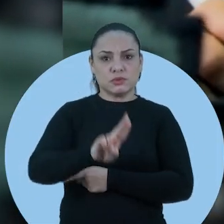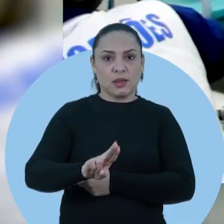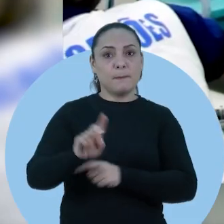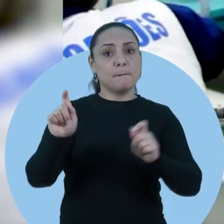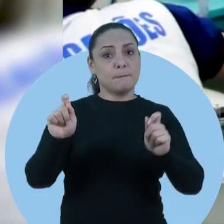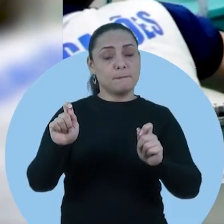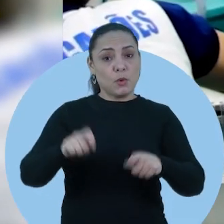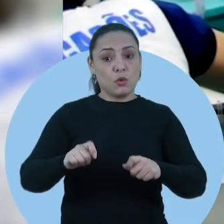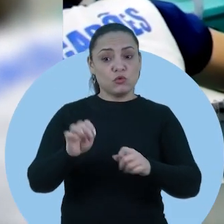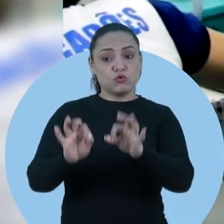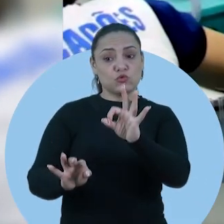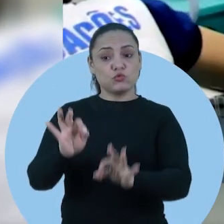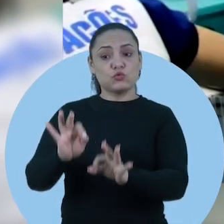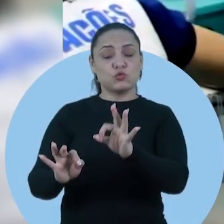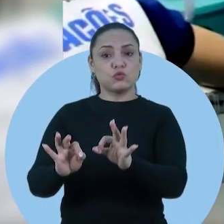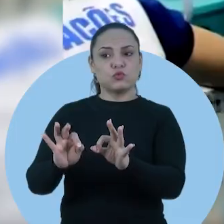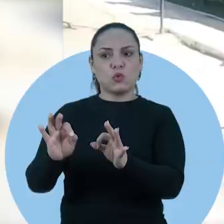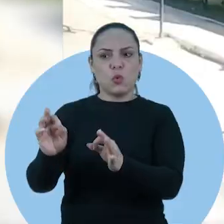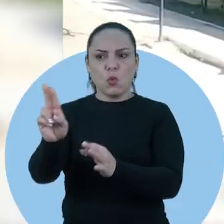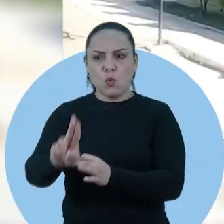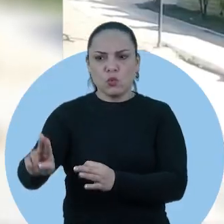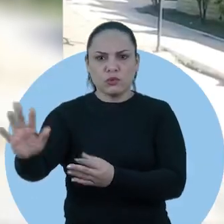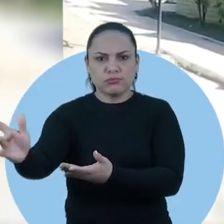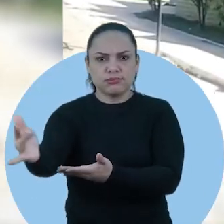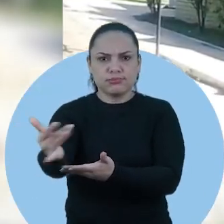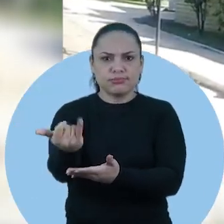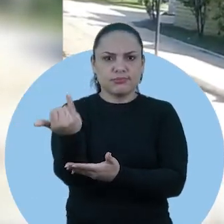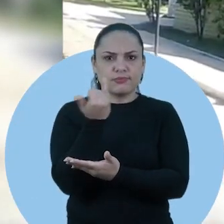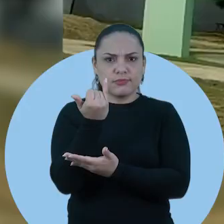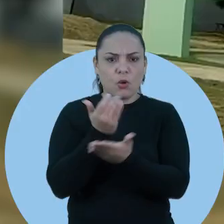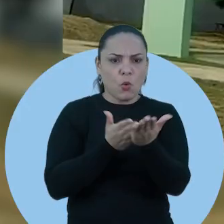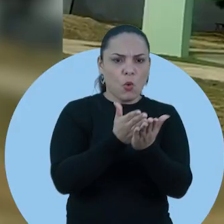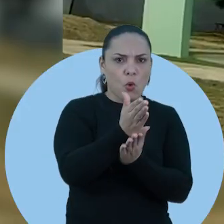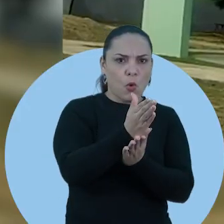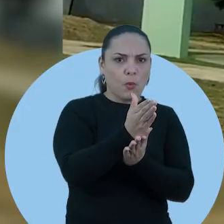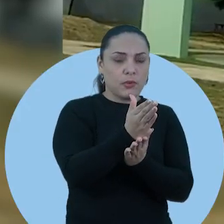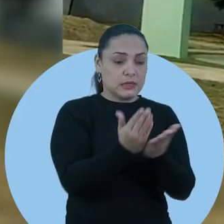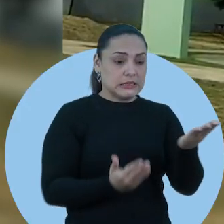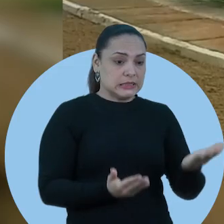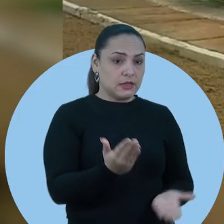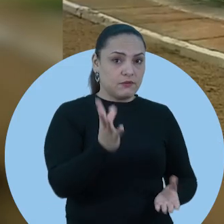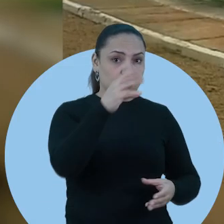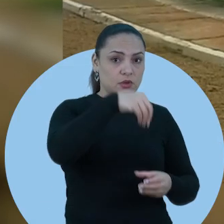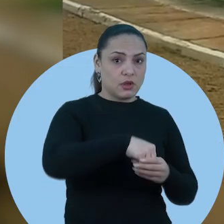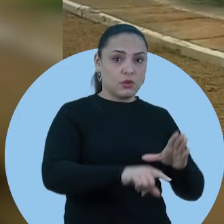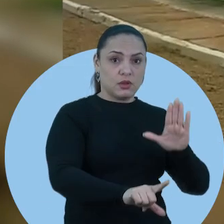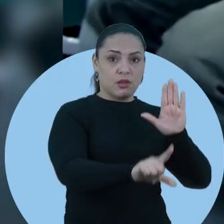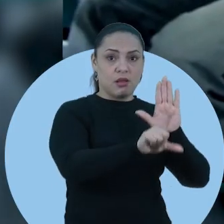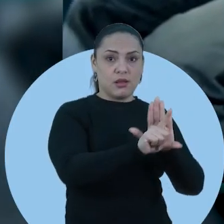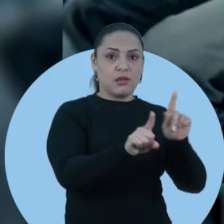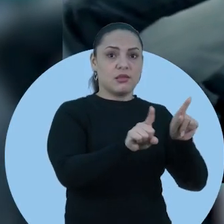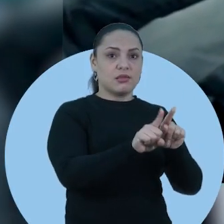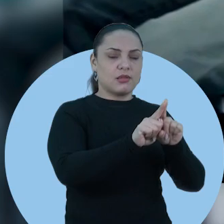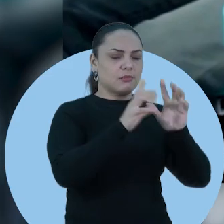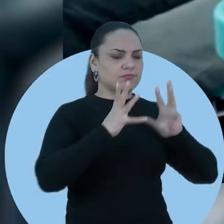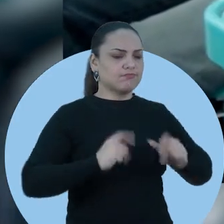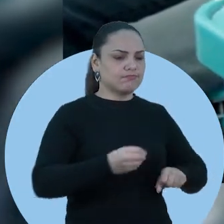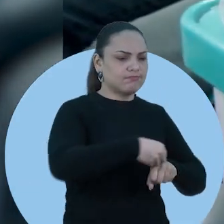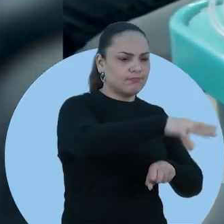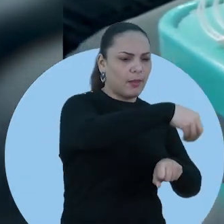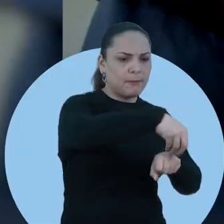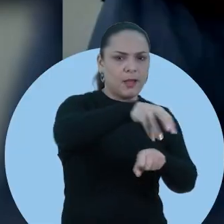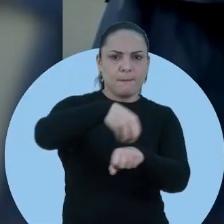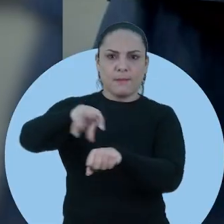podem justificar que o Instituto faça tratamento de dados, como cumprimento de obrigação legal ou regulatória, ou tratamento